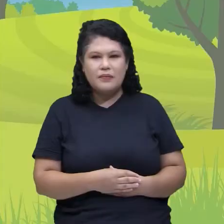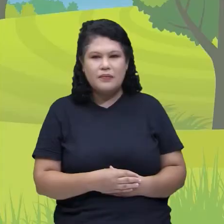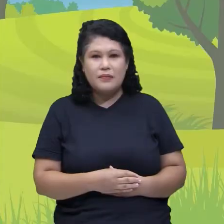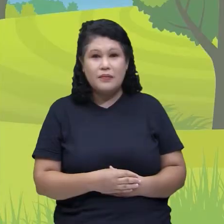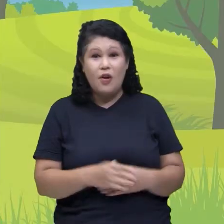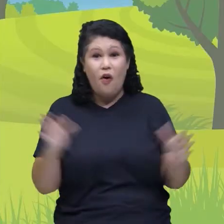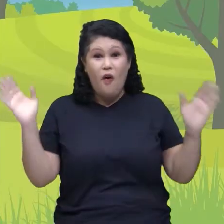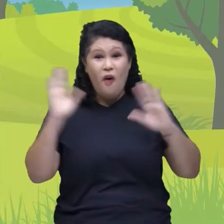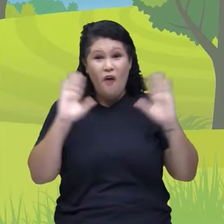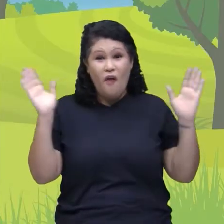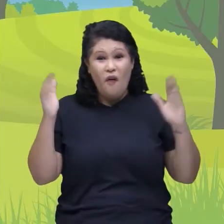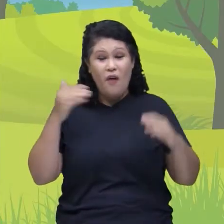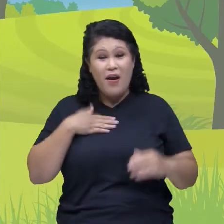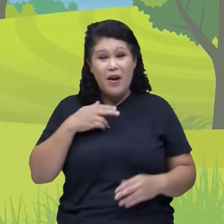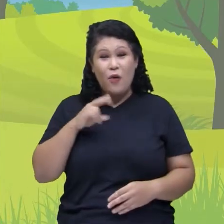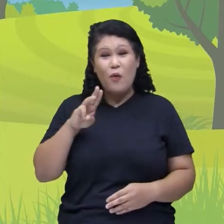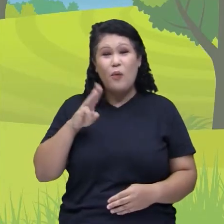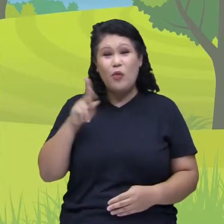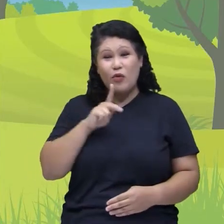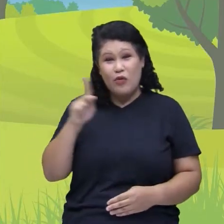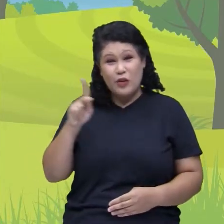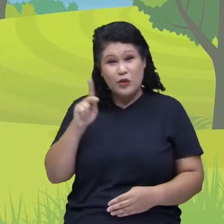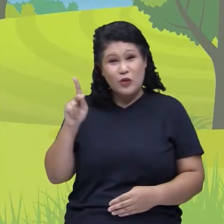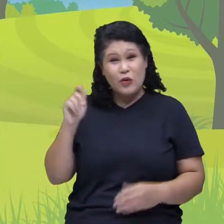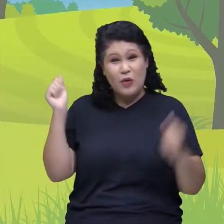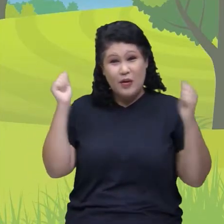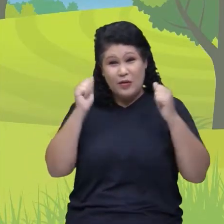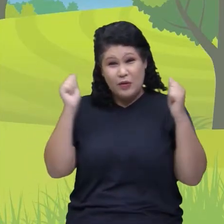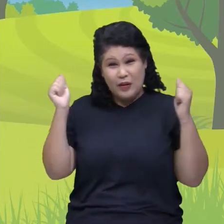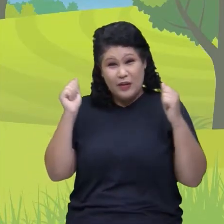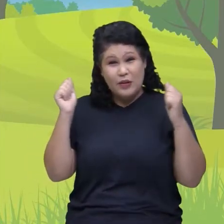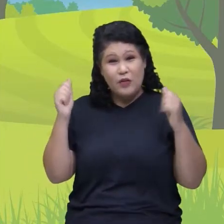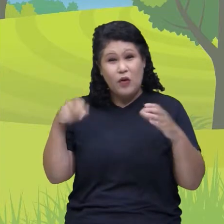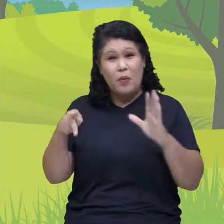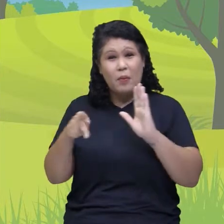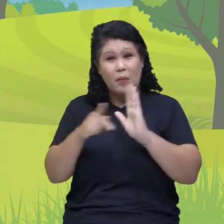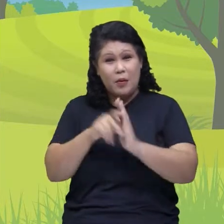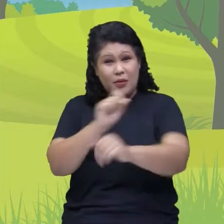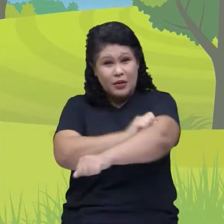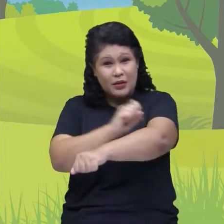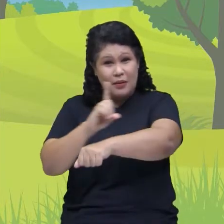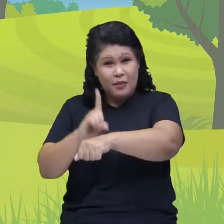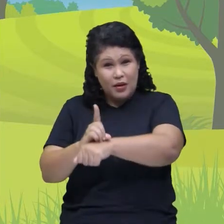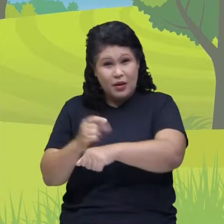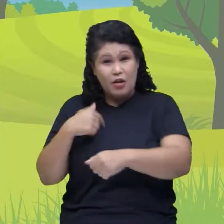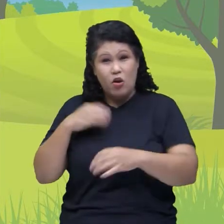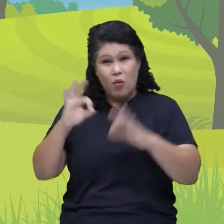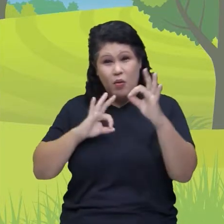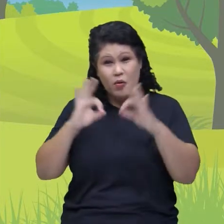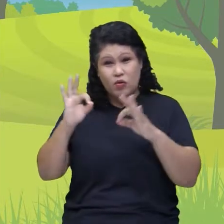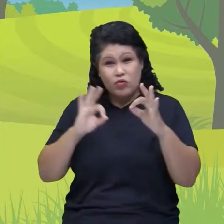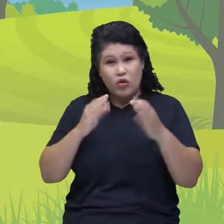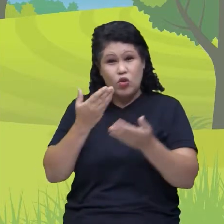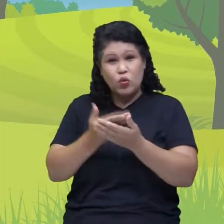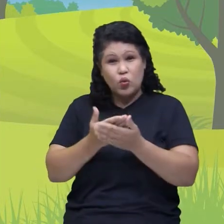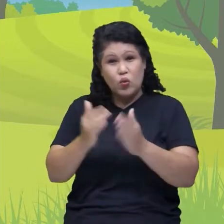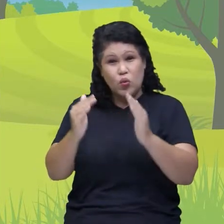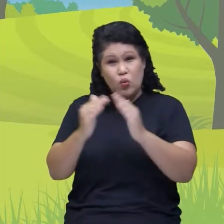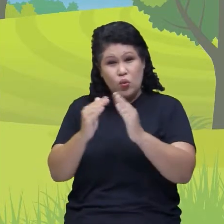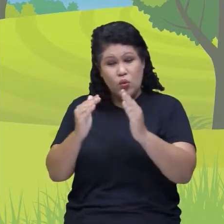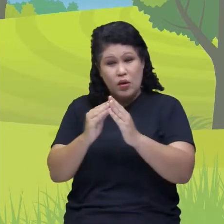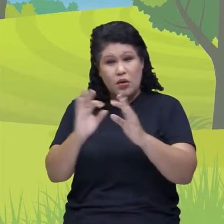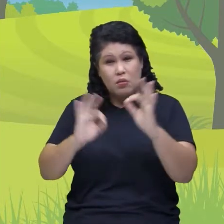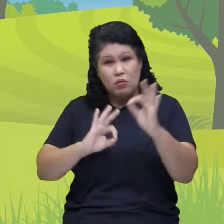Olá, sou o professor William, professor da Divisão de Educação Infantil da CEMED e estou aqui no projeto Aula em Casa, que é um projeto do Governo do Estado do